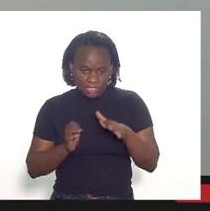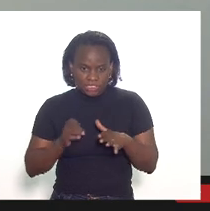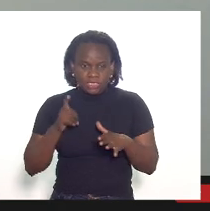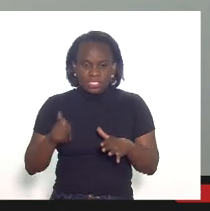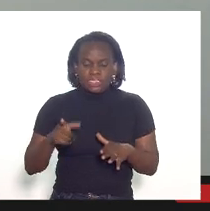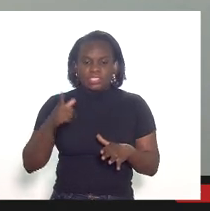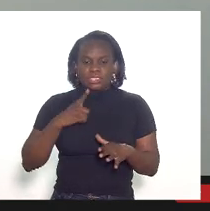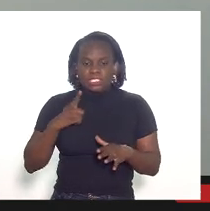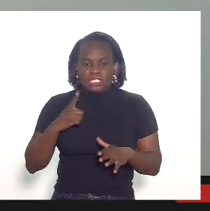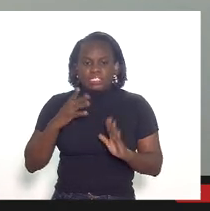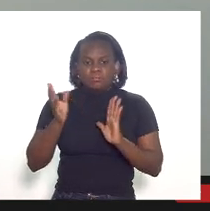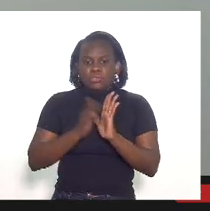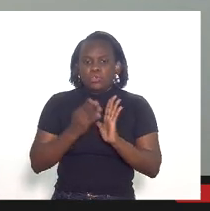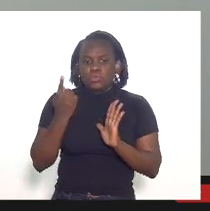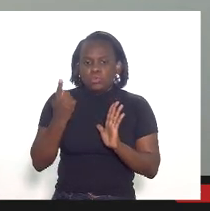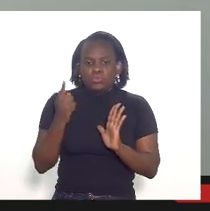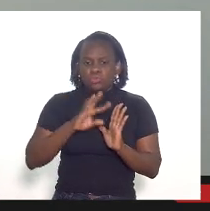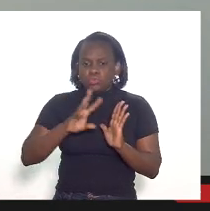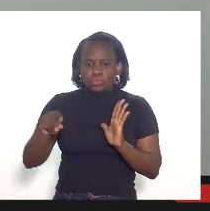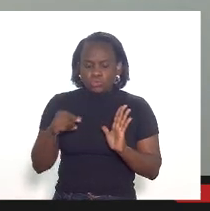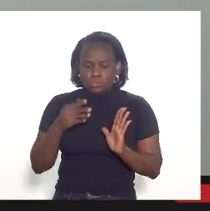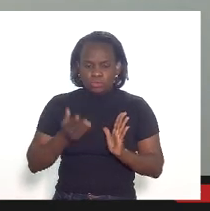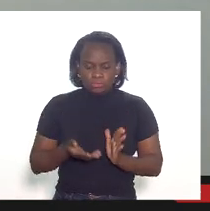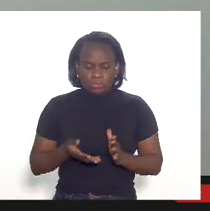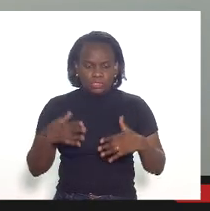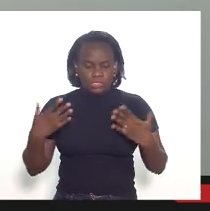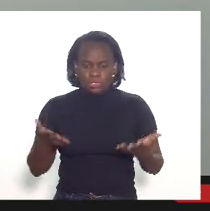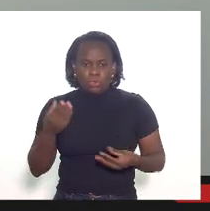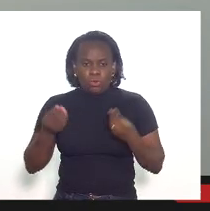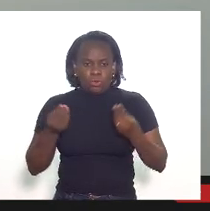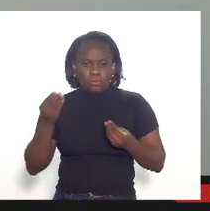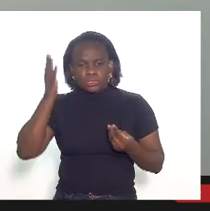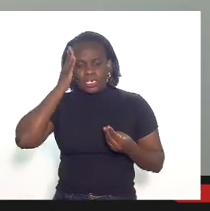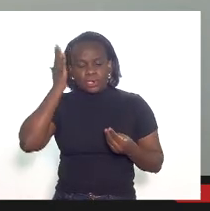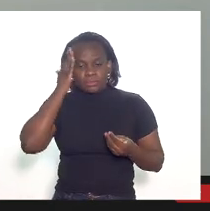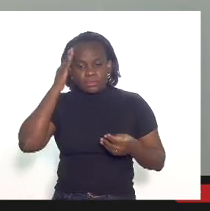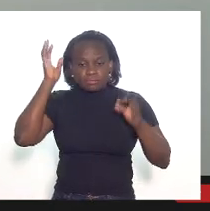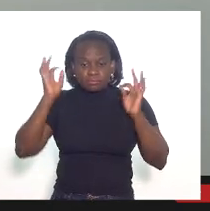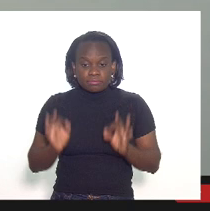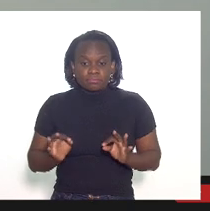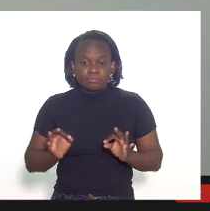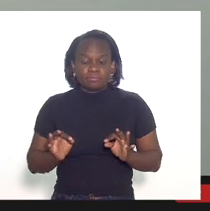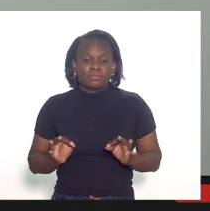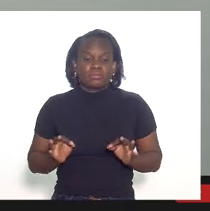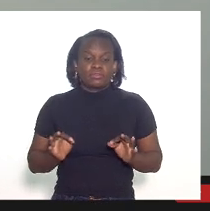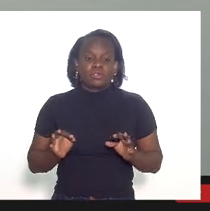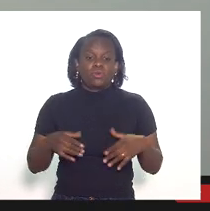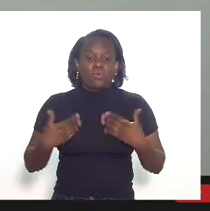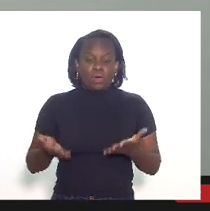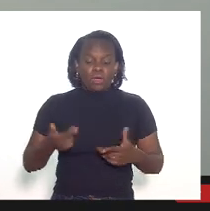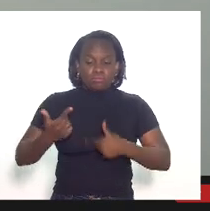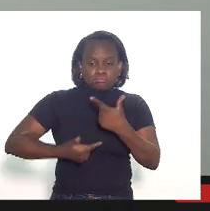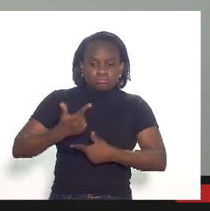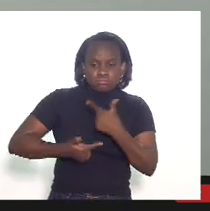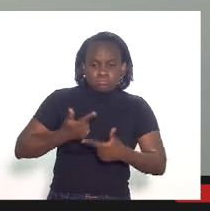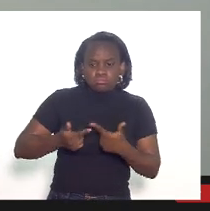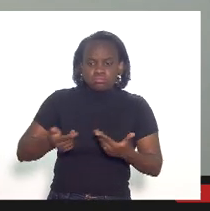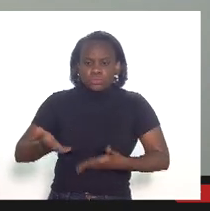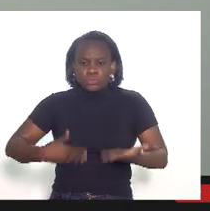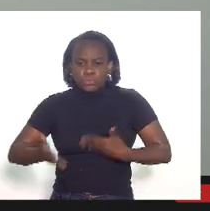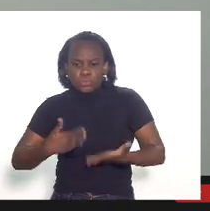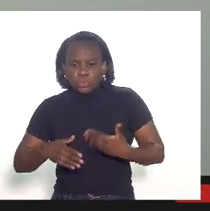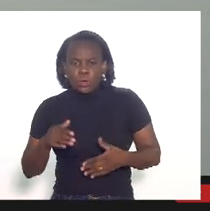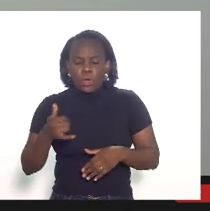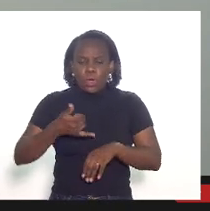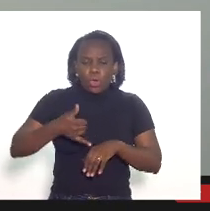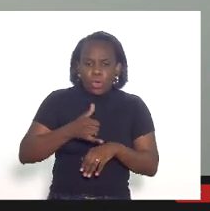basicamente tinham uma inscrição única para todo marco então assim como é que a sabe de fato qual é o volume de operações de óleo